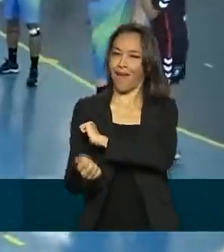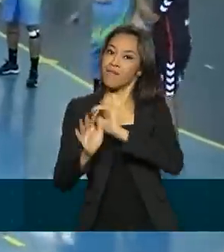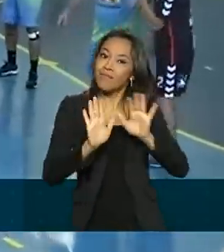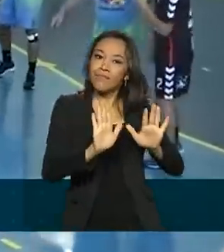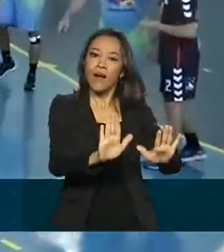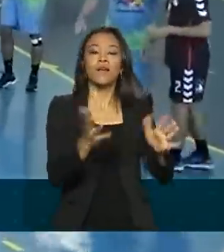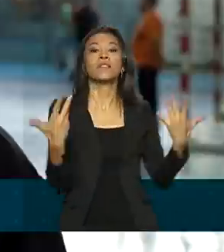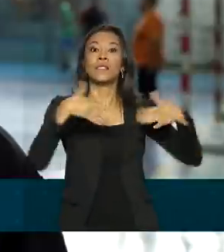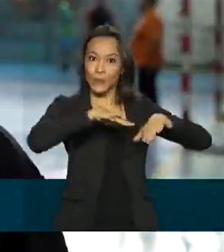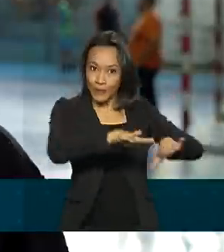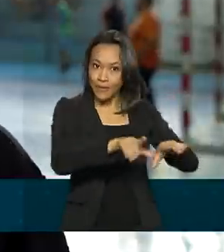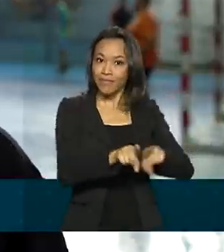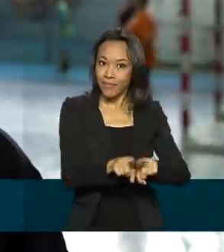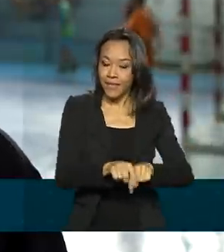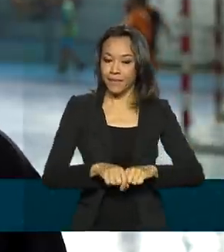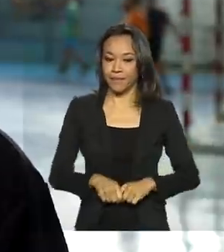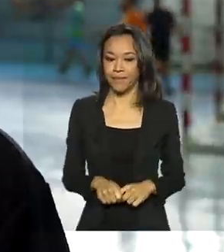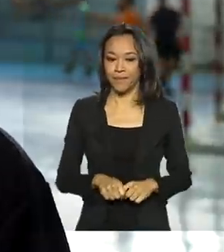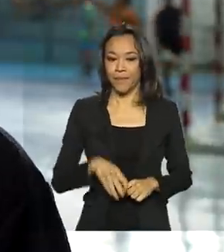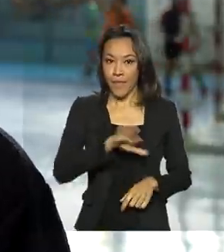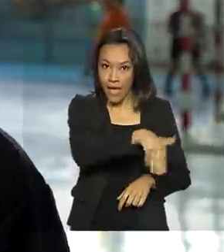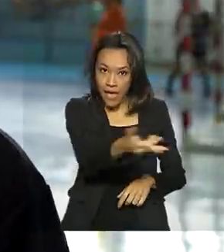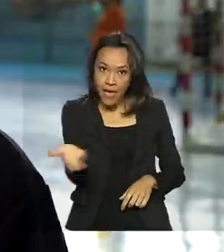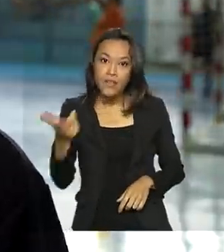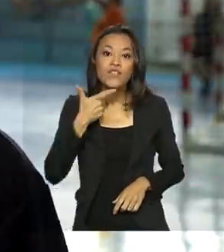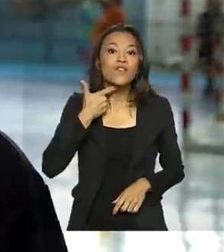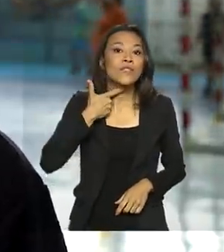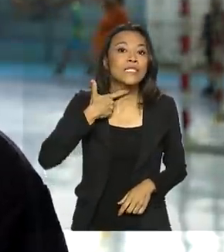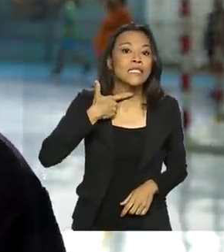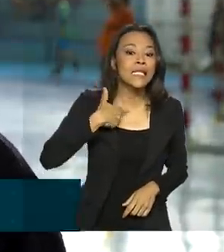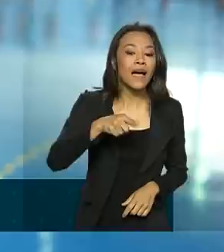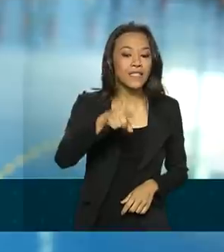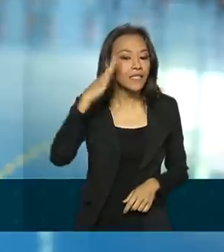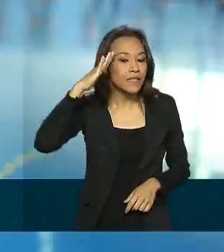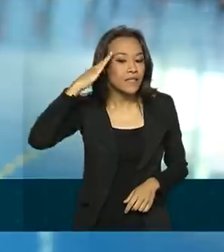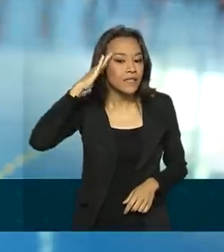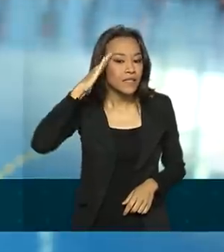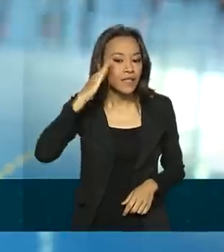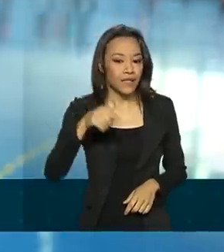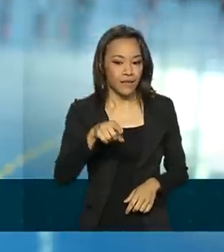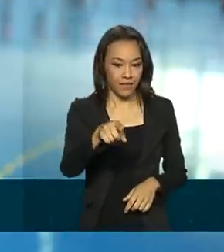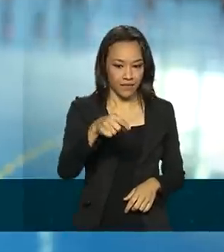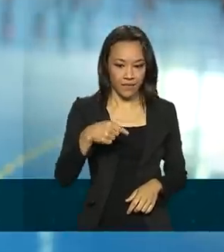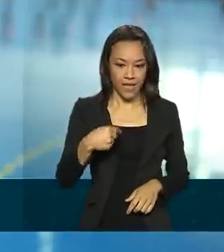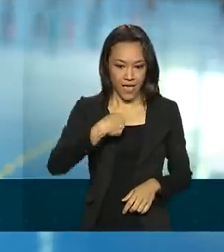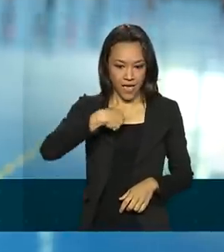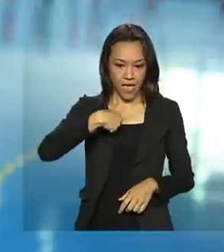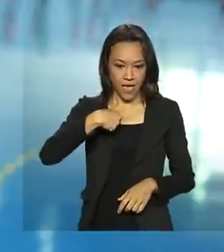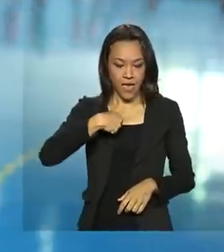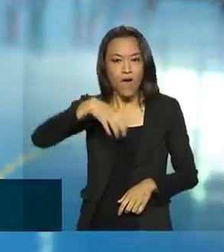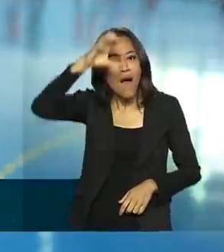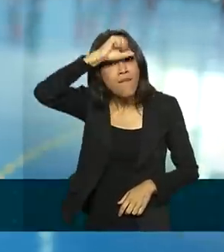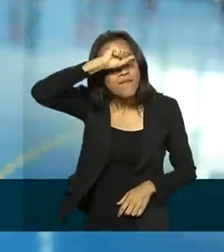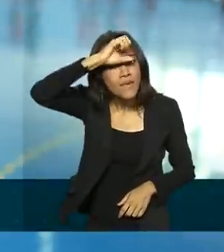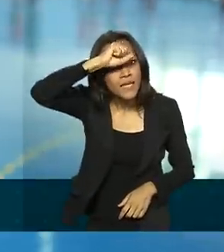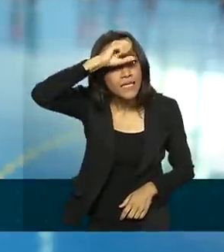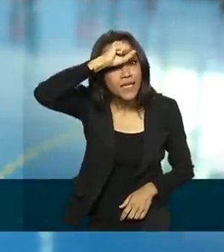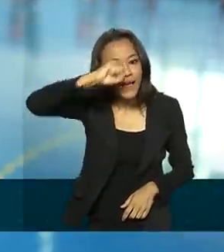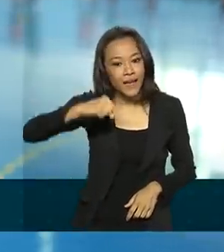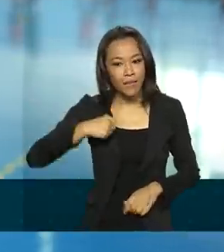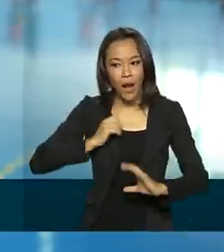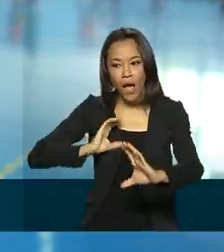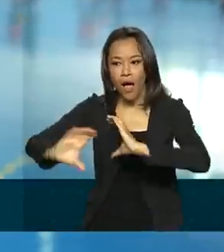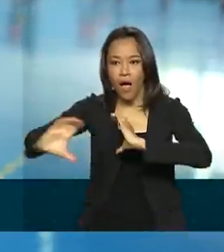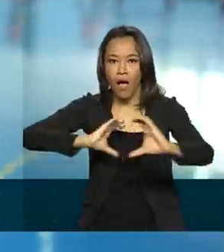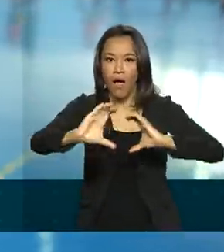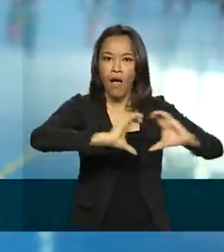para a inclusão. A gente ficou com vontade de aprender, para entender o eles estão falando também. Deu vontade de aprender, para me